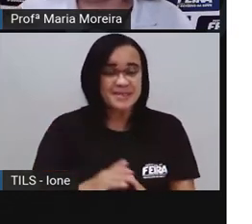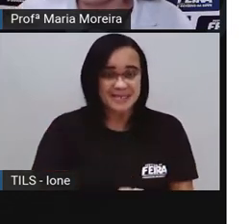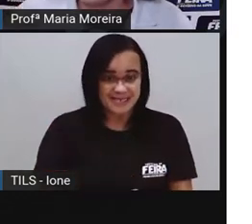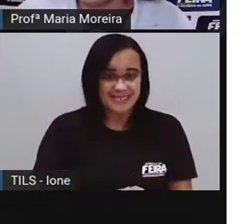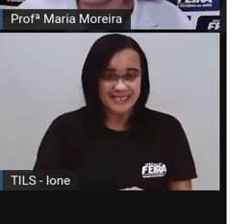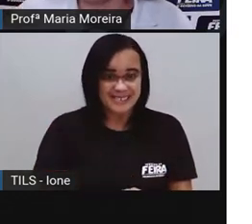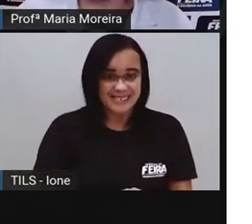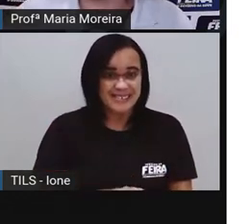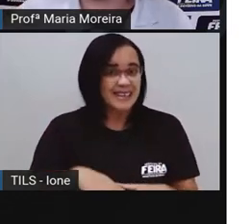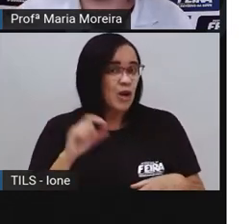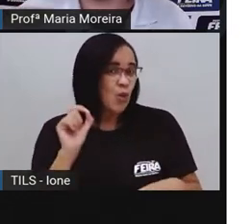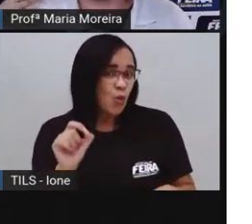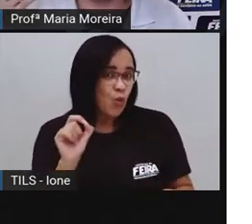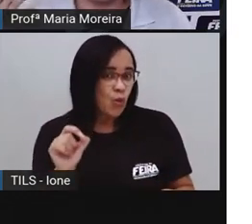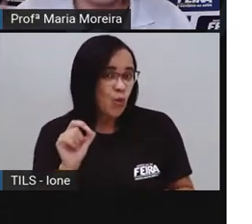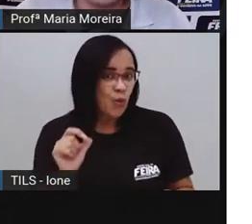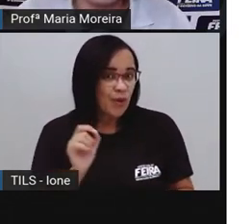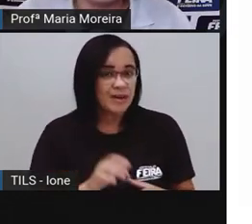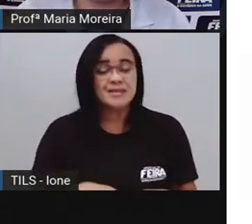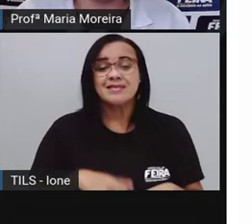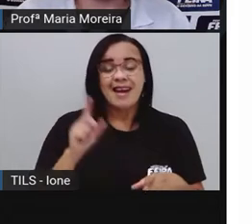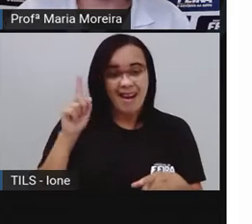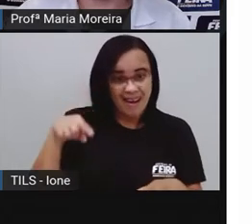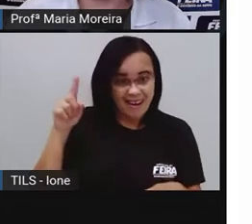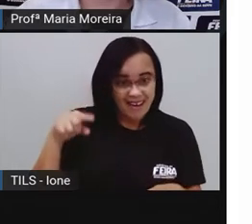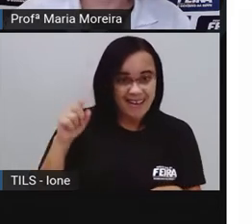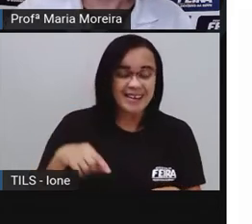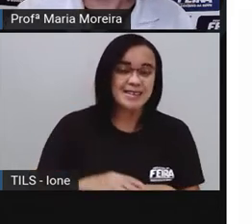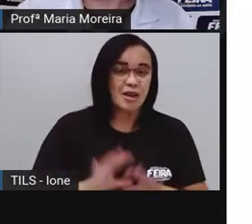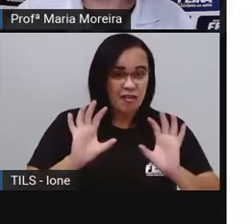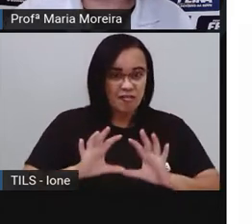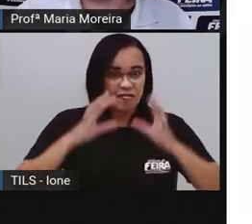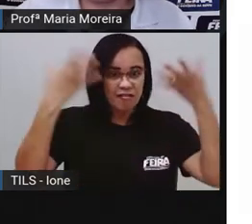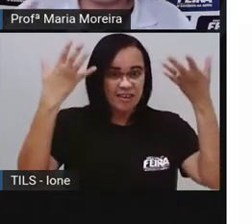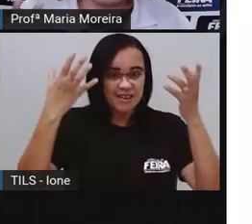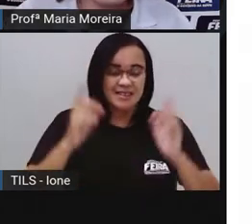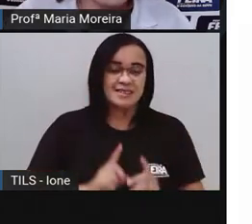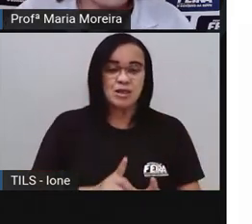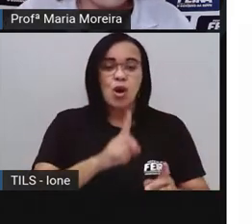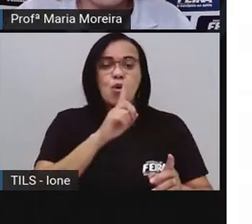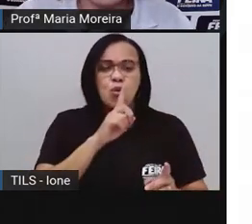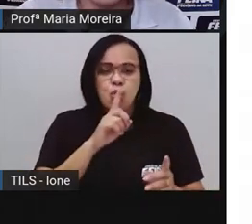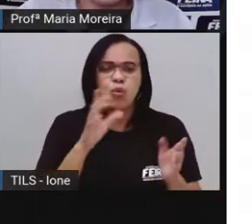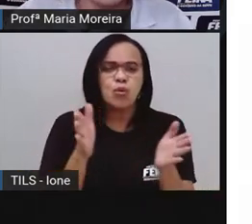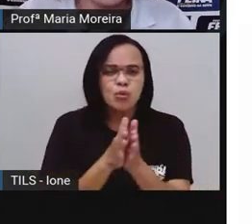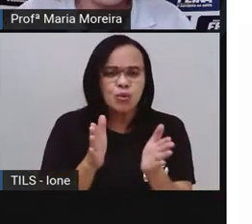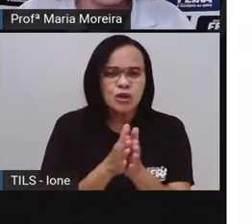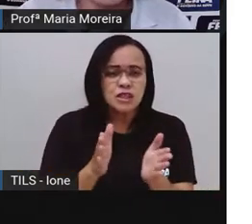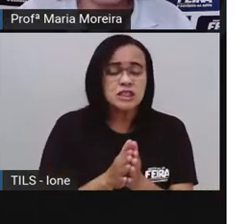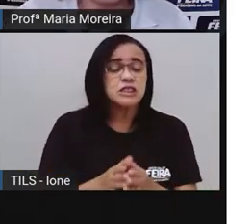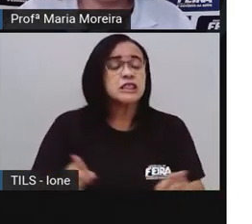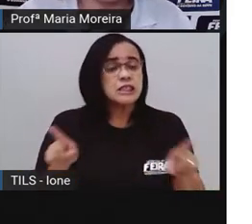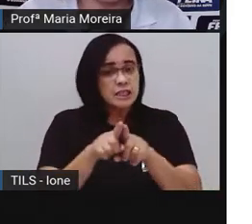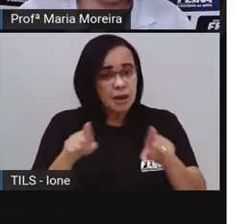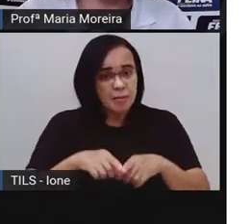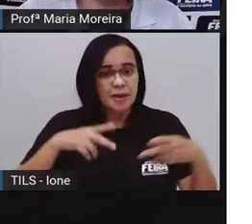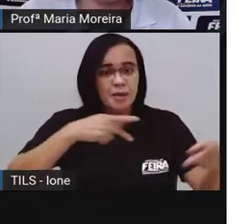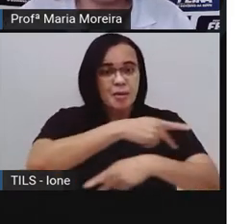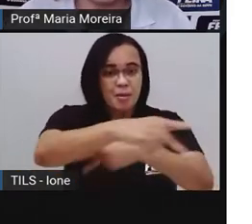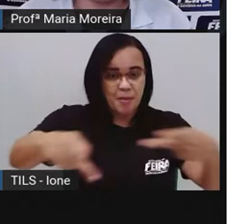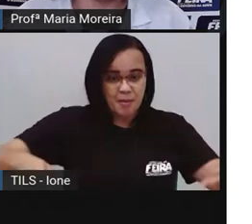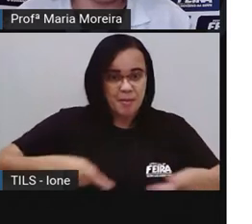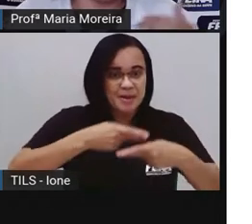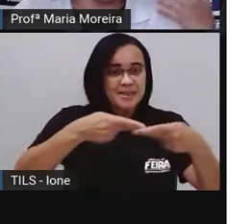entrega o quê? Olha, ele entrega um convite de aniversário. Ele entrega um presente, ele entrega livro, entrega